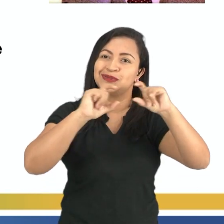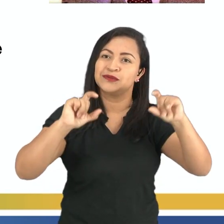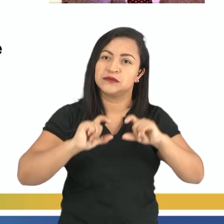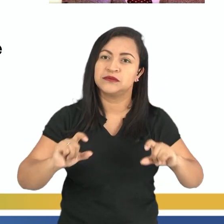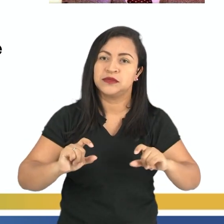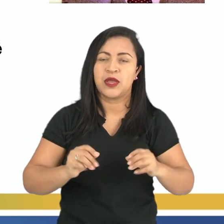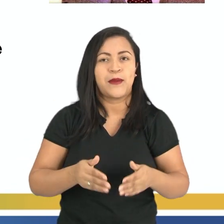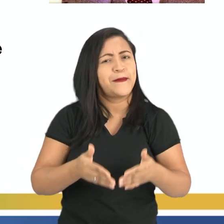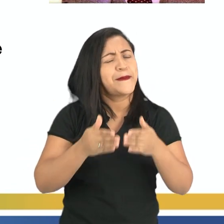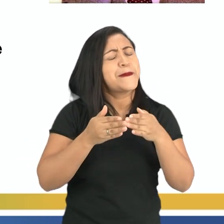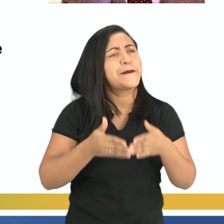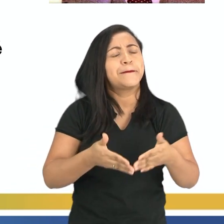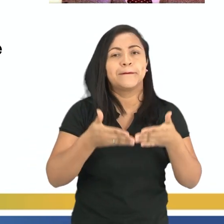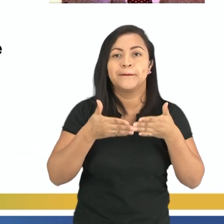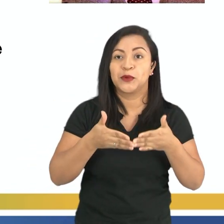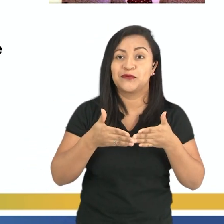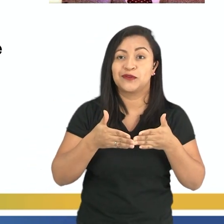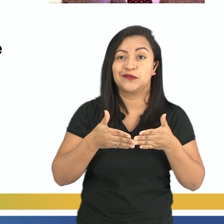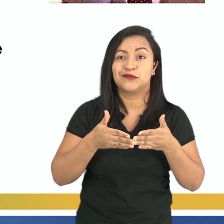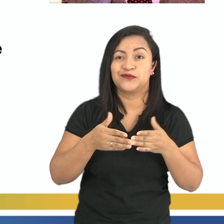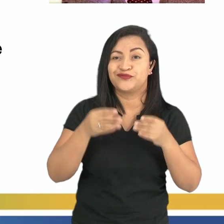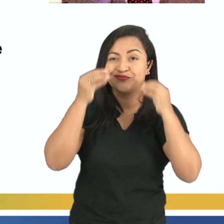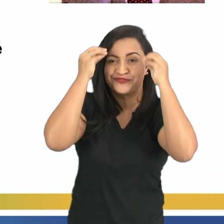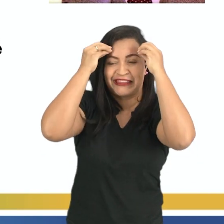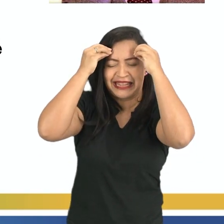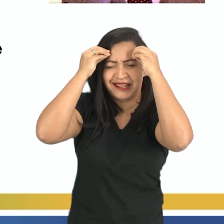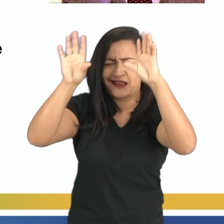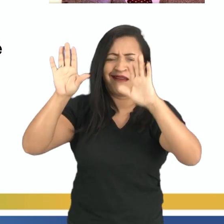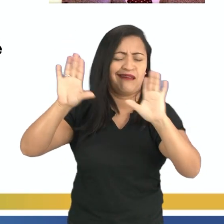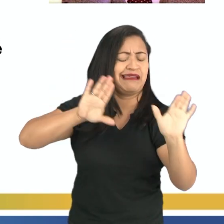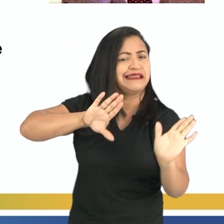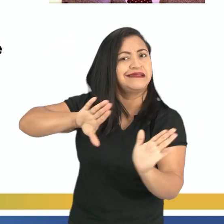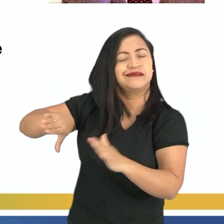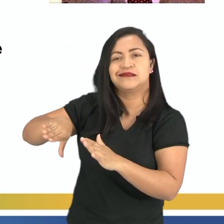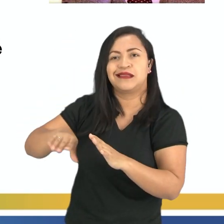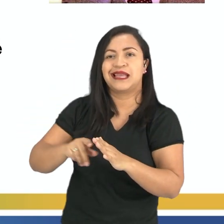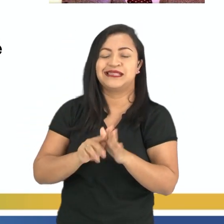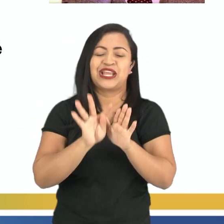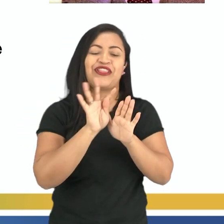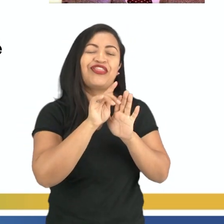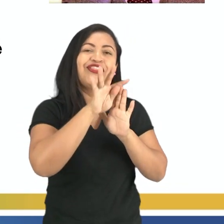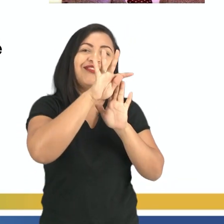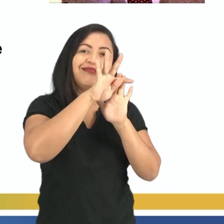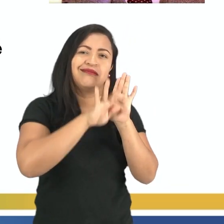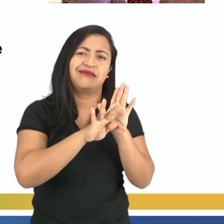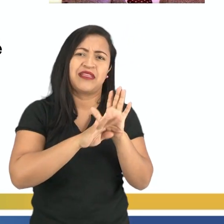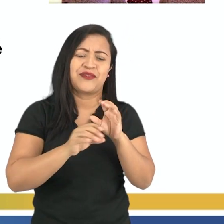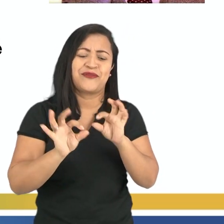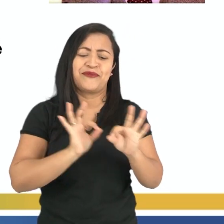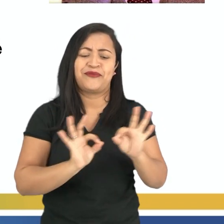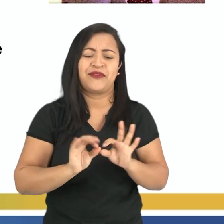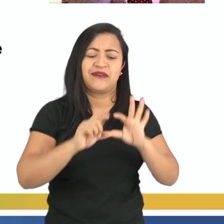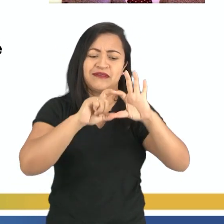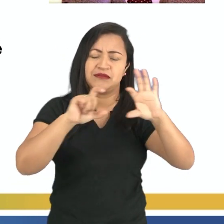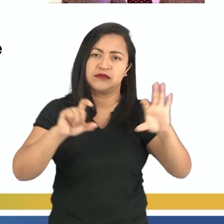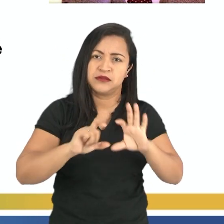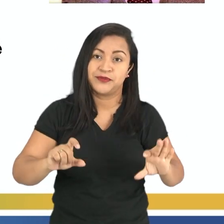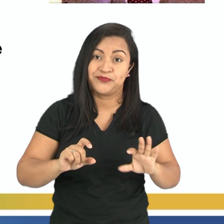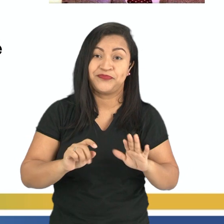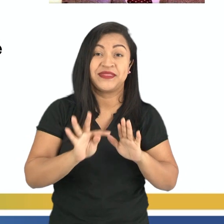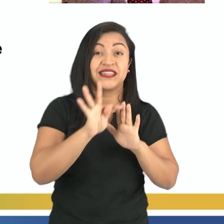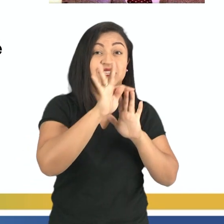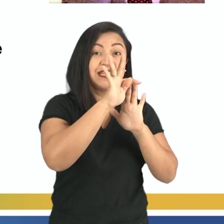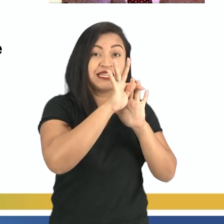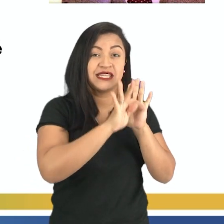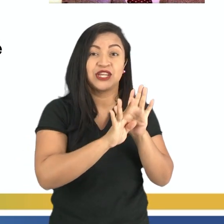tirem a ideia de que texto é organizado em parágrafos, que texto é algo extenso, que tem que estar numa página. Texto é tudo